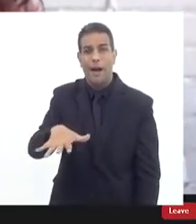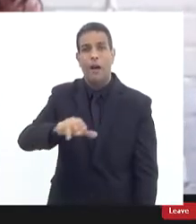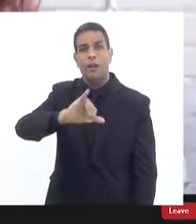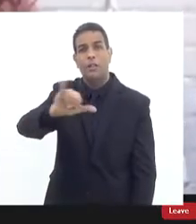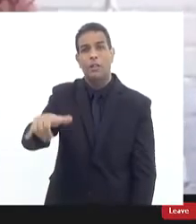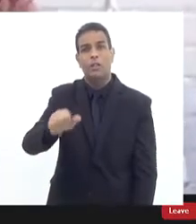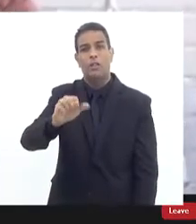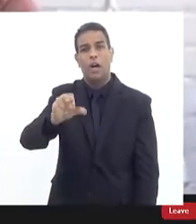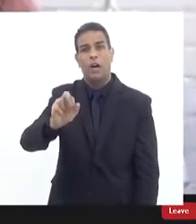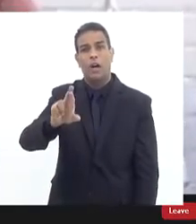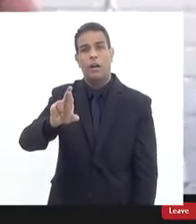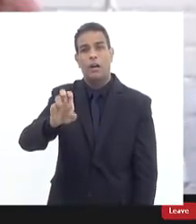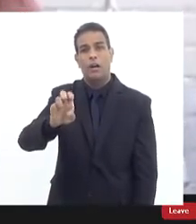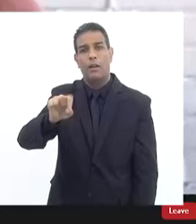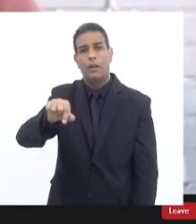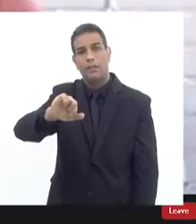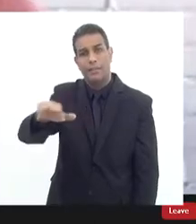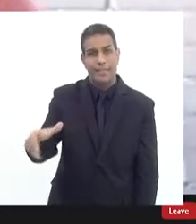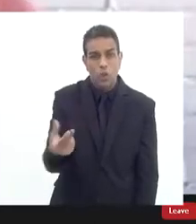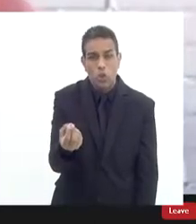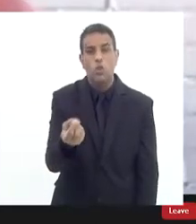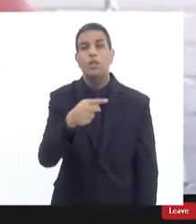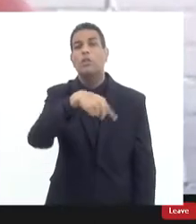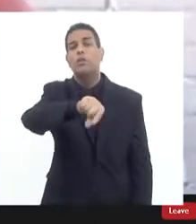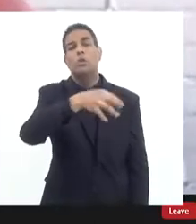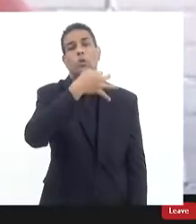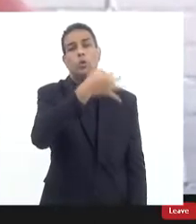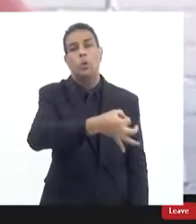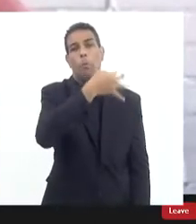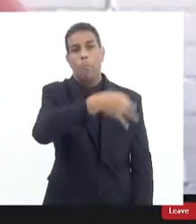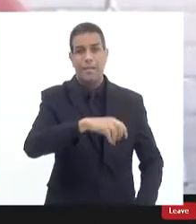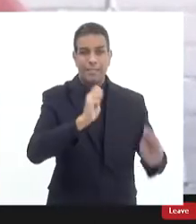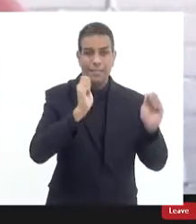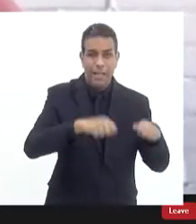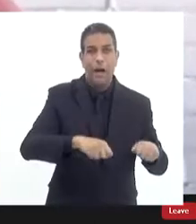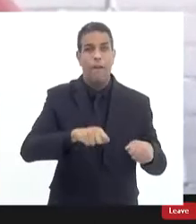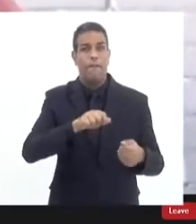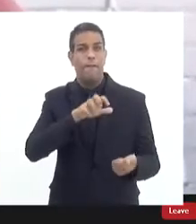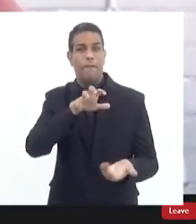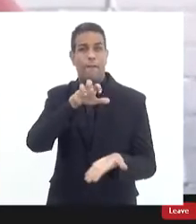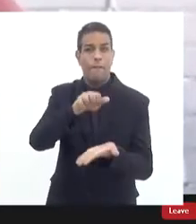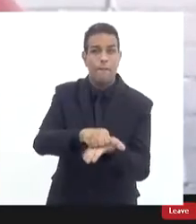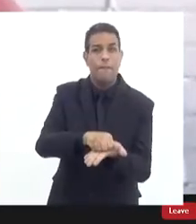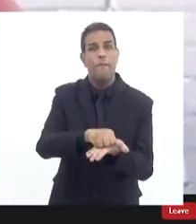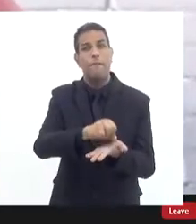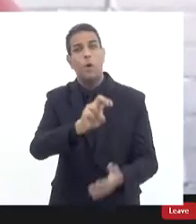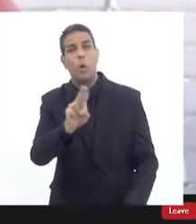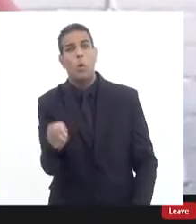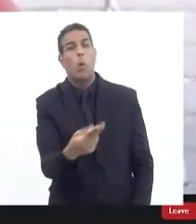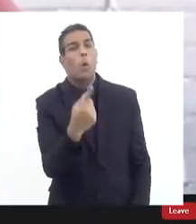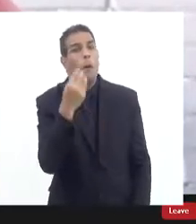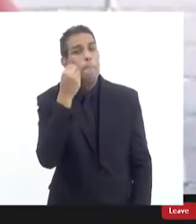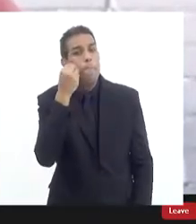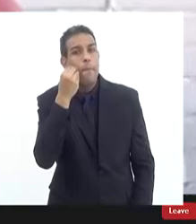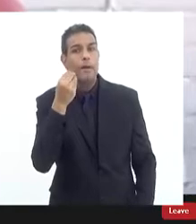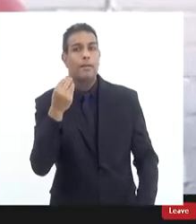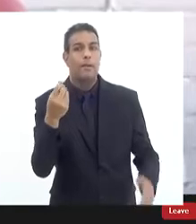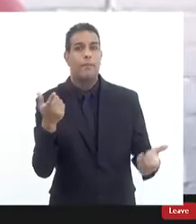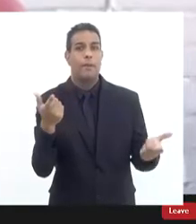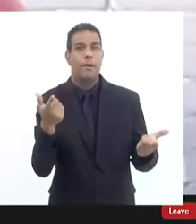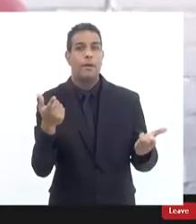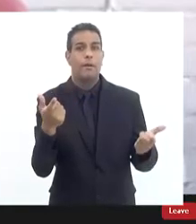um detalhamento do que na sua visão acredita que deva constar num plano de redução de letalidade policial